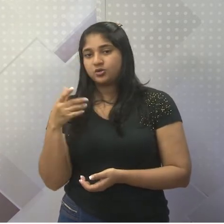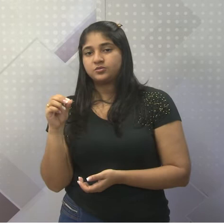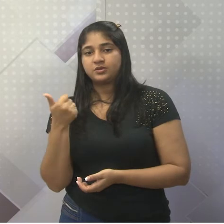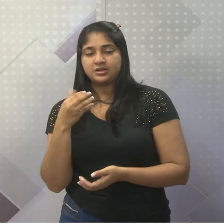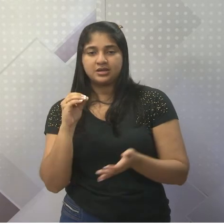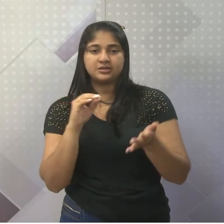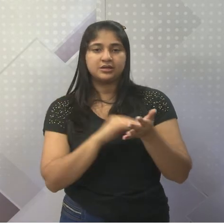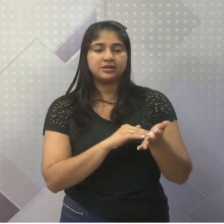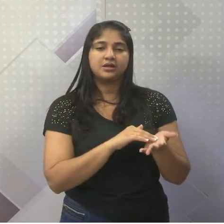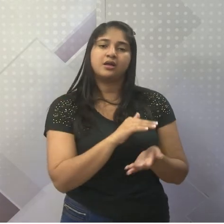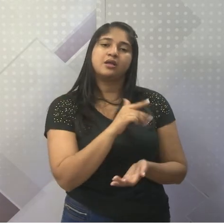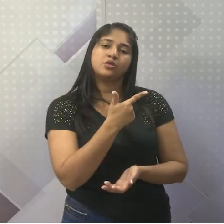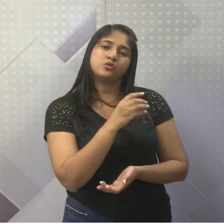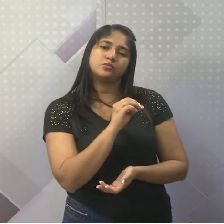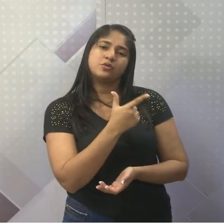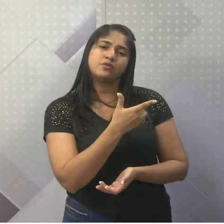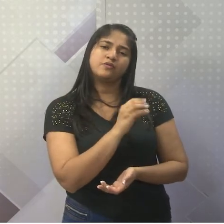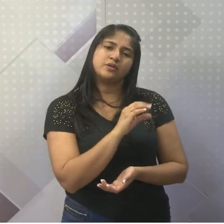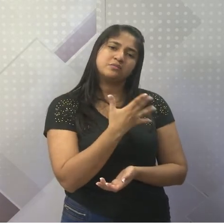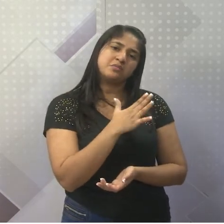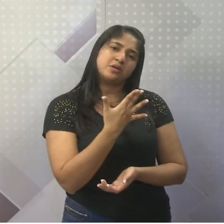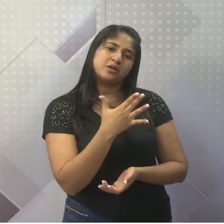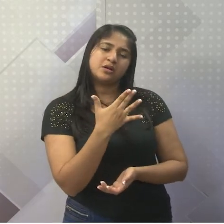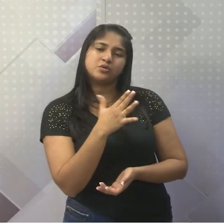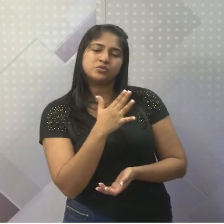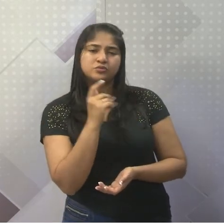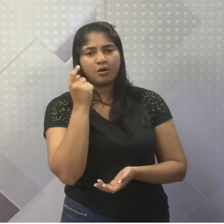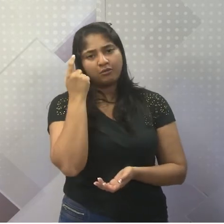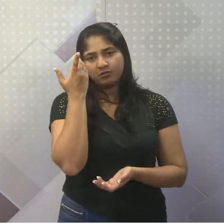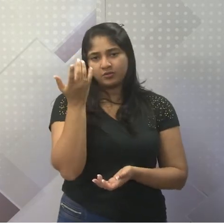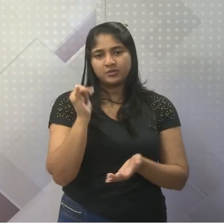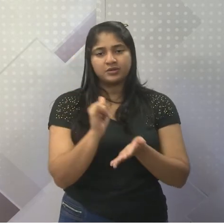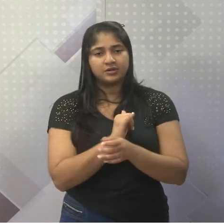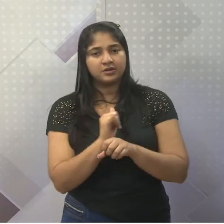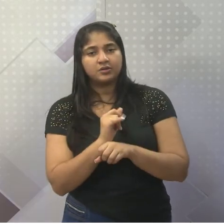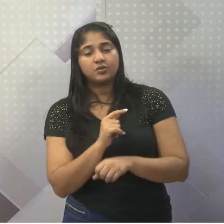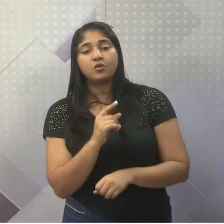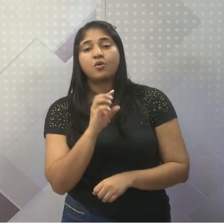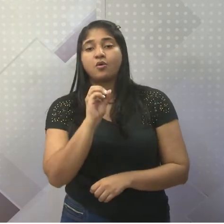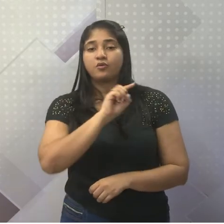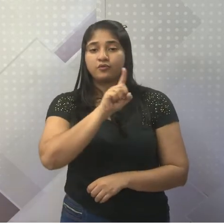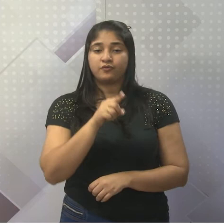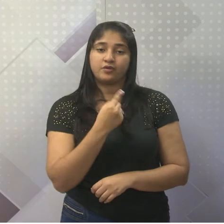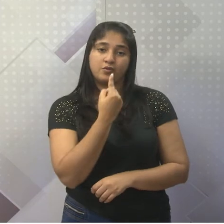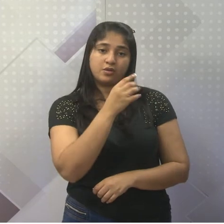2020. Claro que aqui em 2020 é projeção, 8,1%.